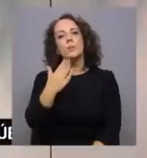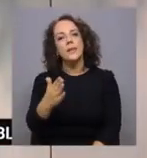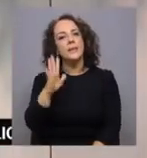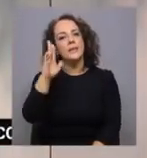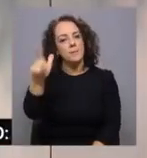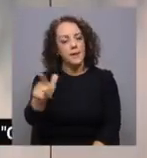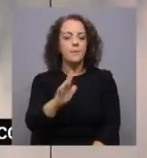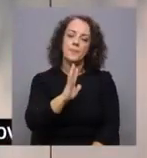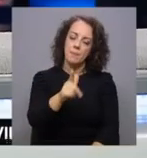até amanhã. Até amanhã. São nove...